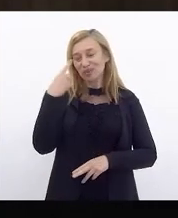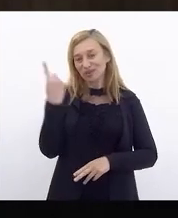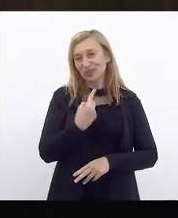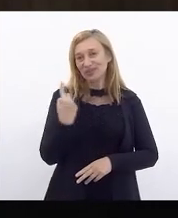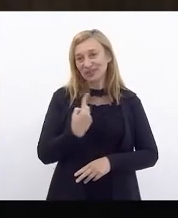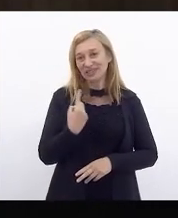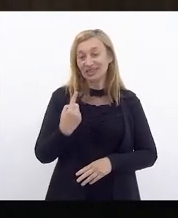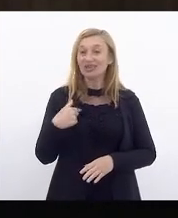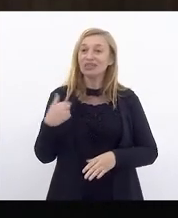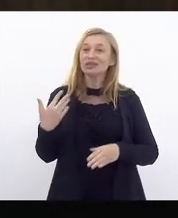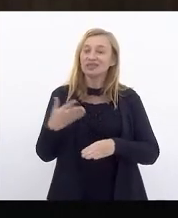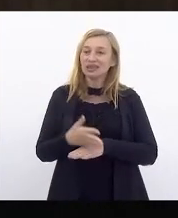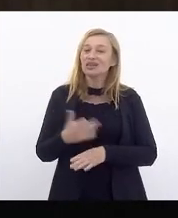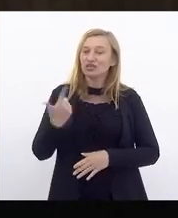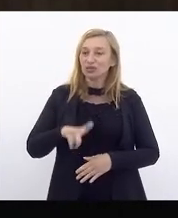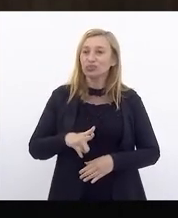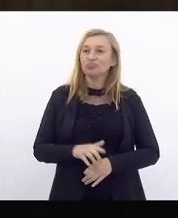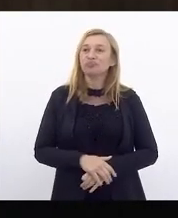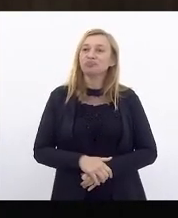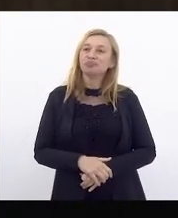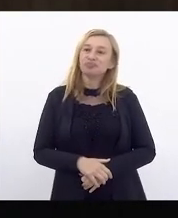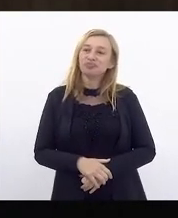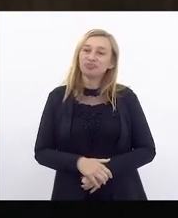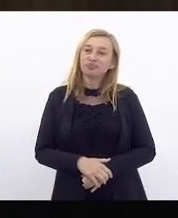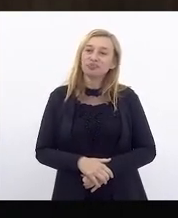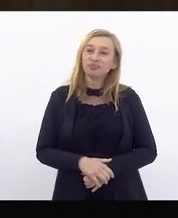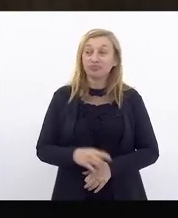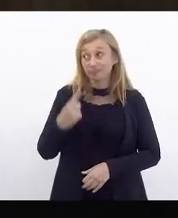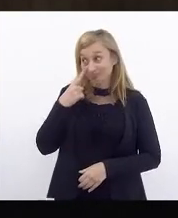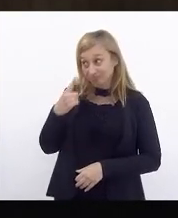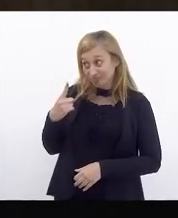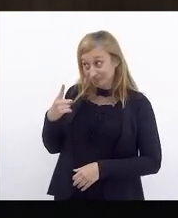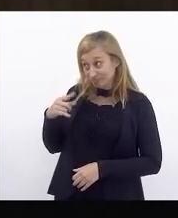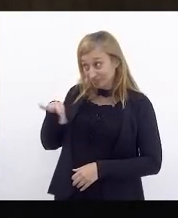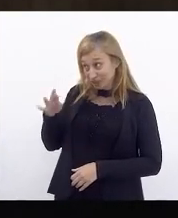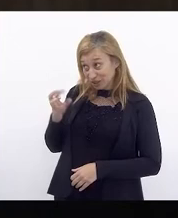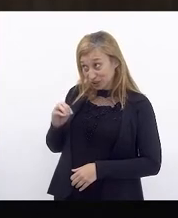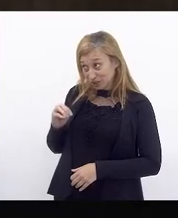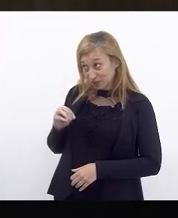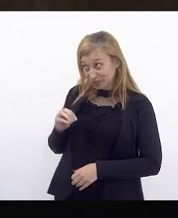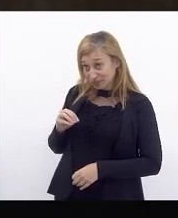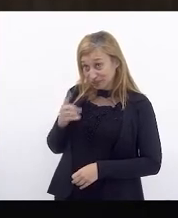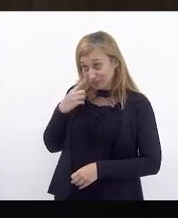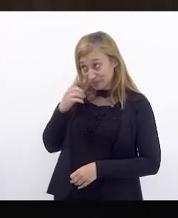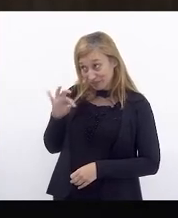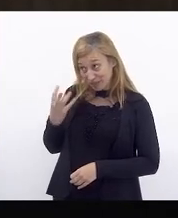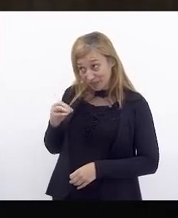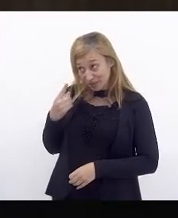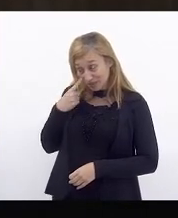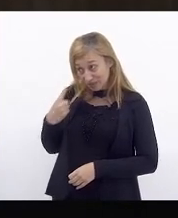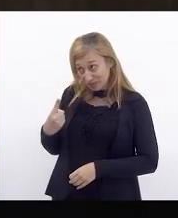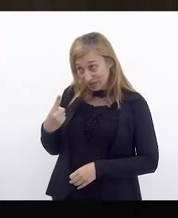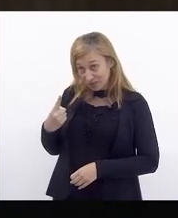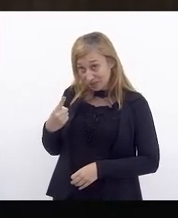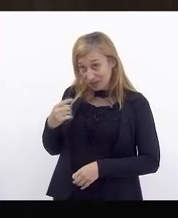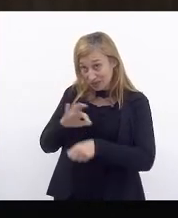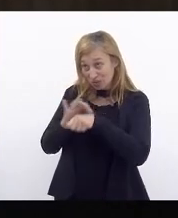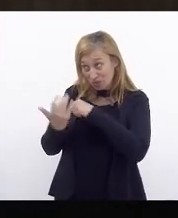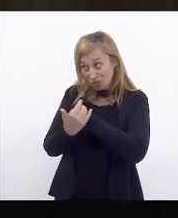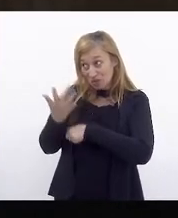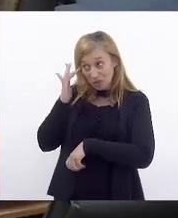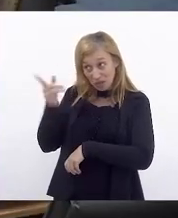Daqui eu vou dar entrada agora, mais uma vez. Não Marquinho? Marquinho? Marquinho está com Covid, eu acho.